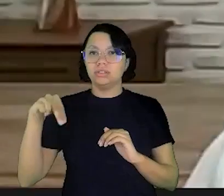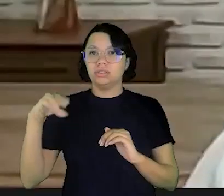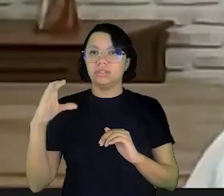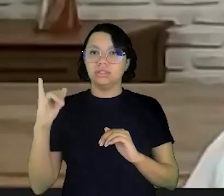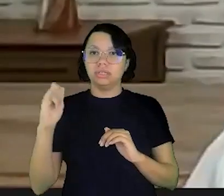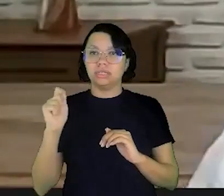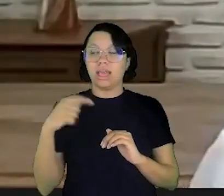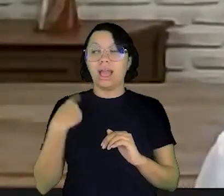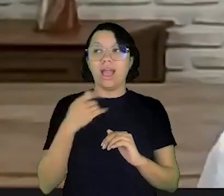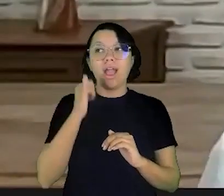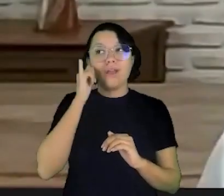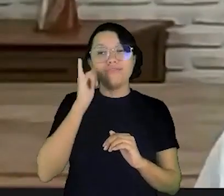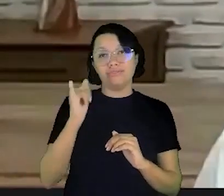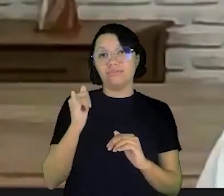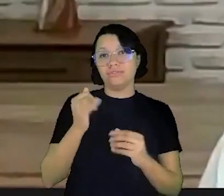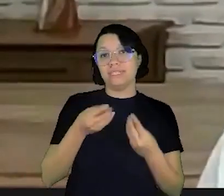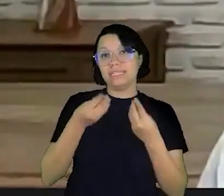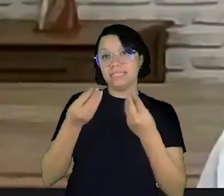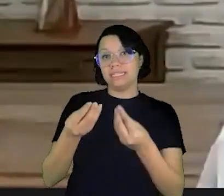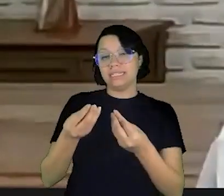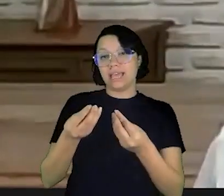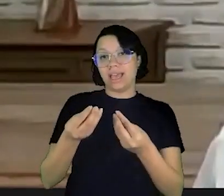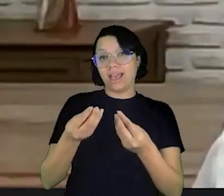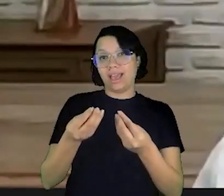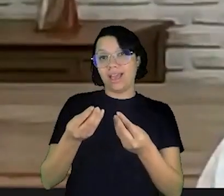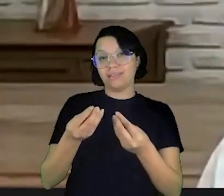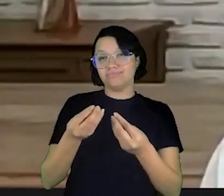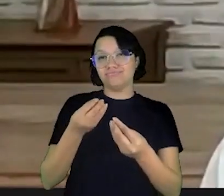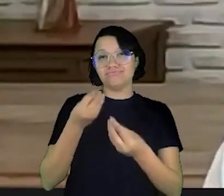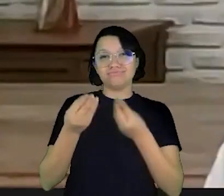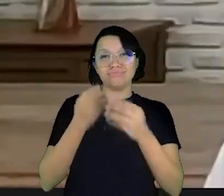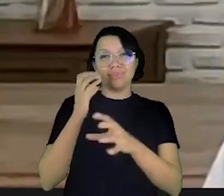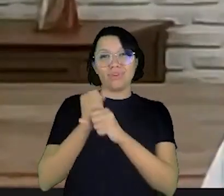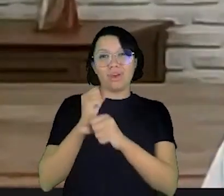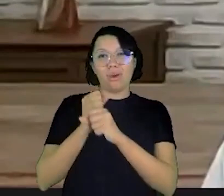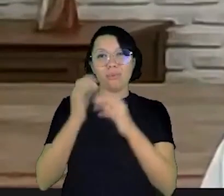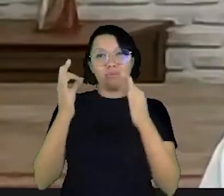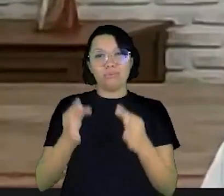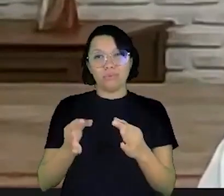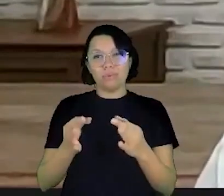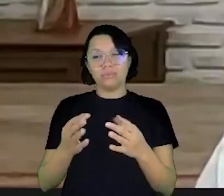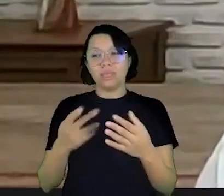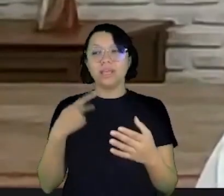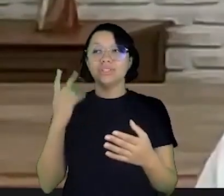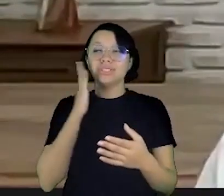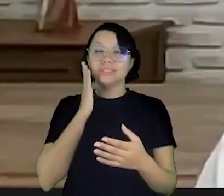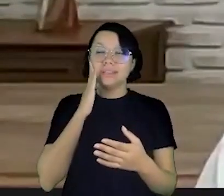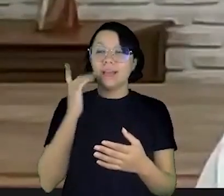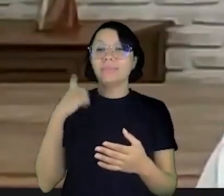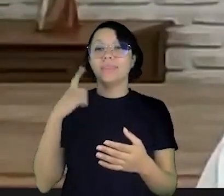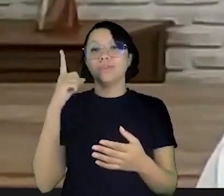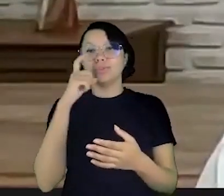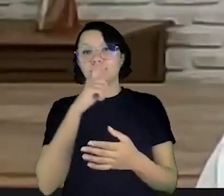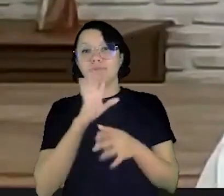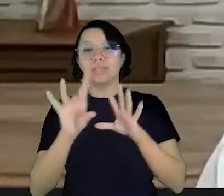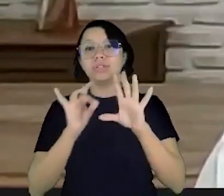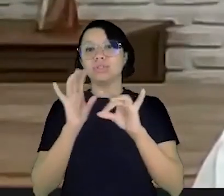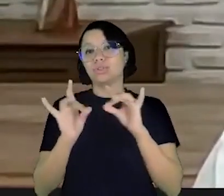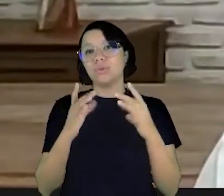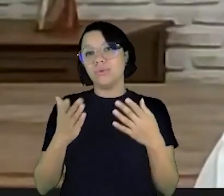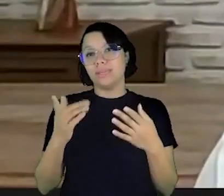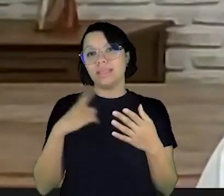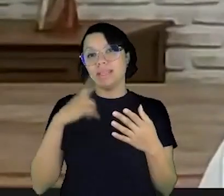Marcelo a gente evita dar fórmulas prontas a gente sabe que o ser humano tem muita dificuldade